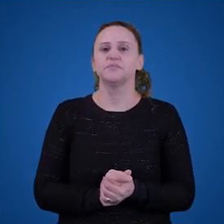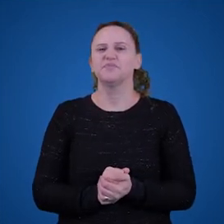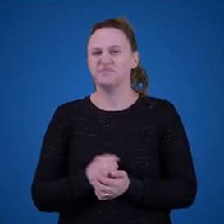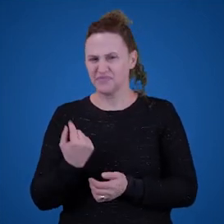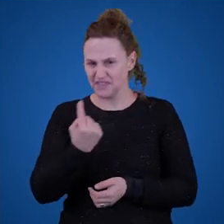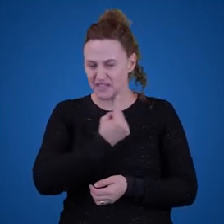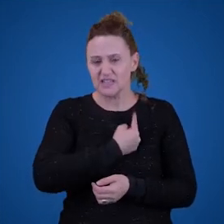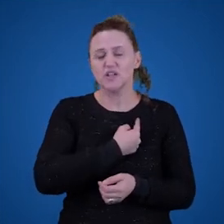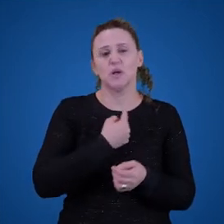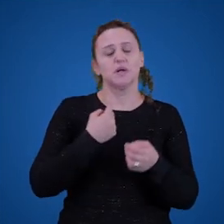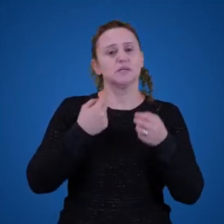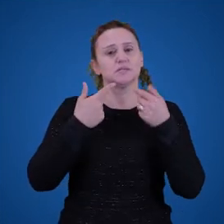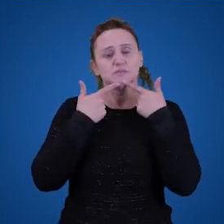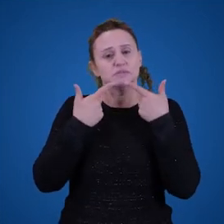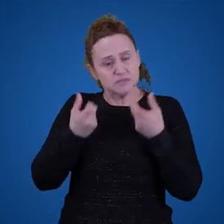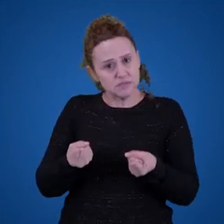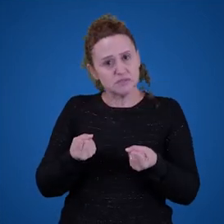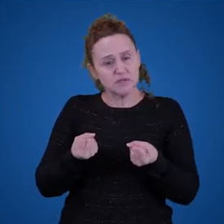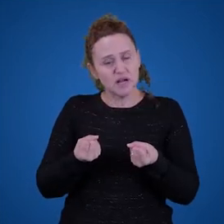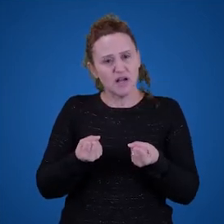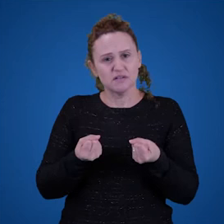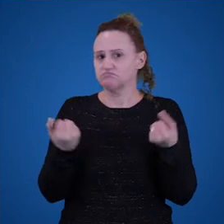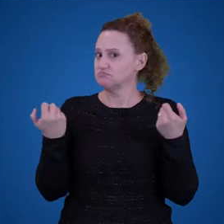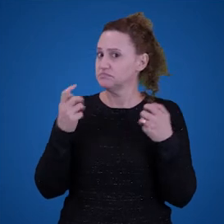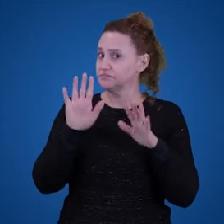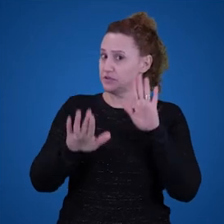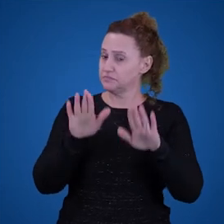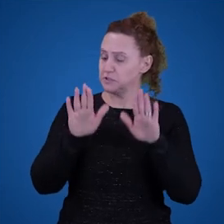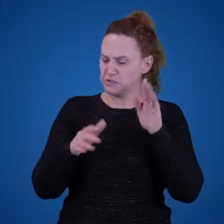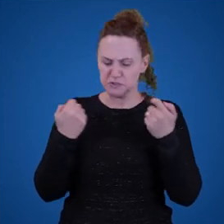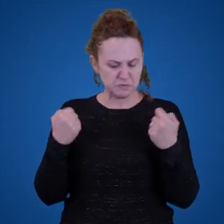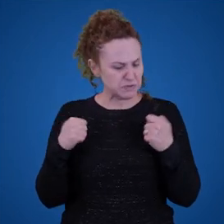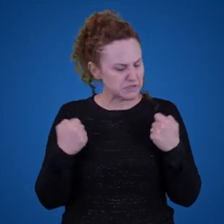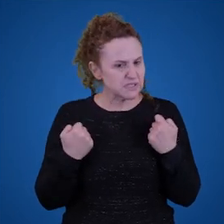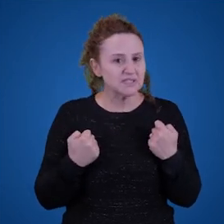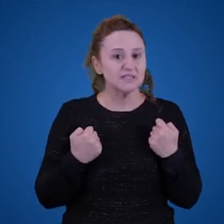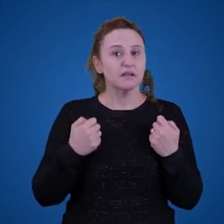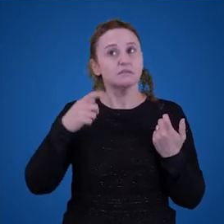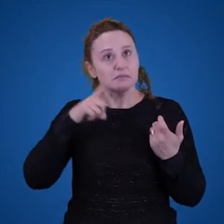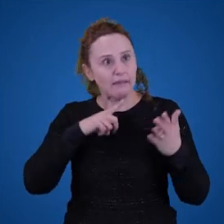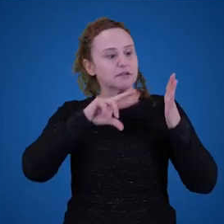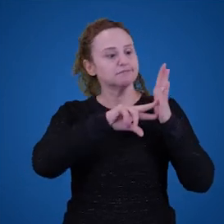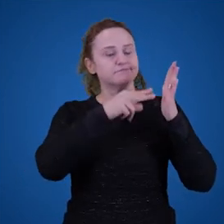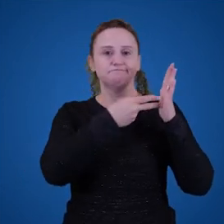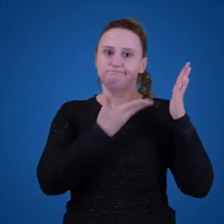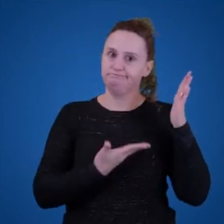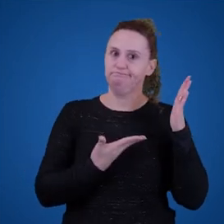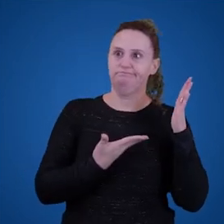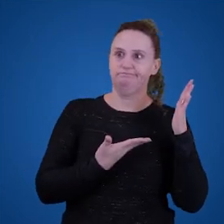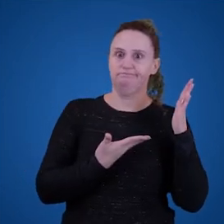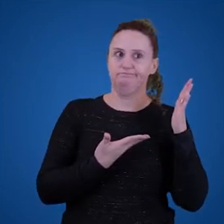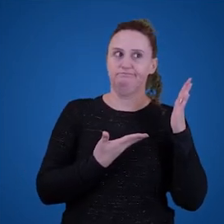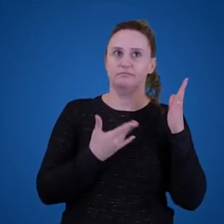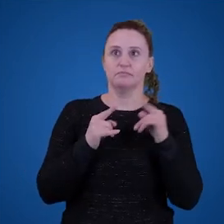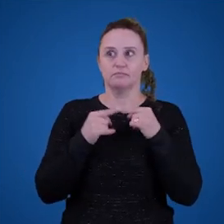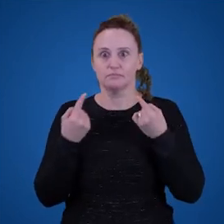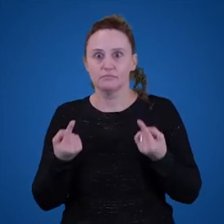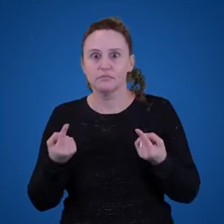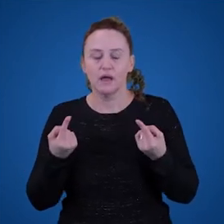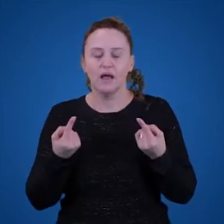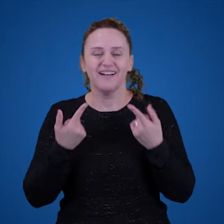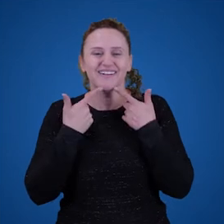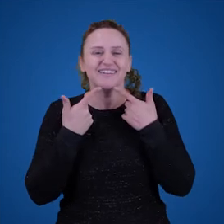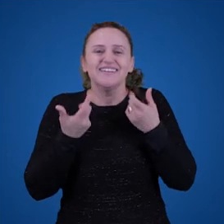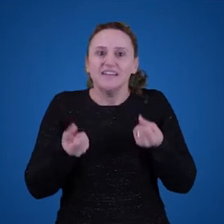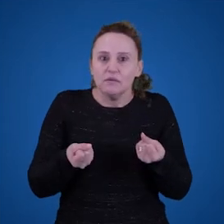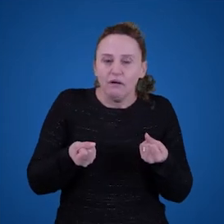seja uma linguagem, talvez não seja necessário que haja significado. Tá, alguém pode dizer, bom, mas uma linguagem